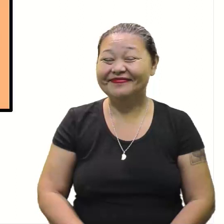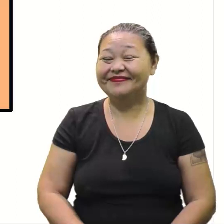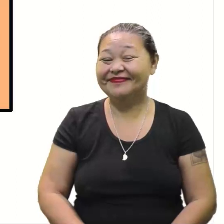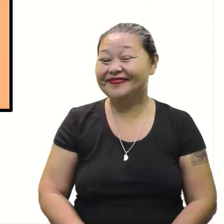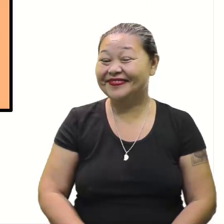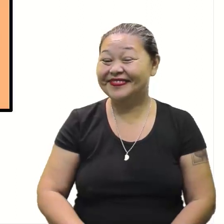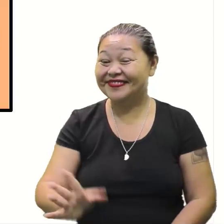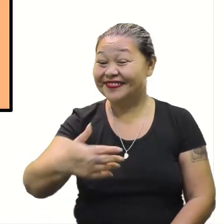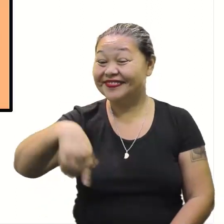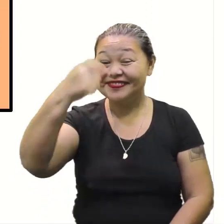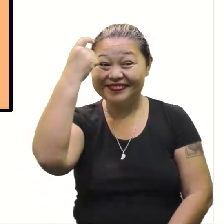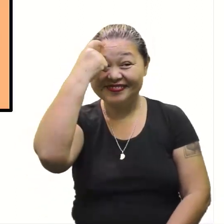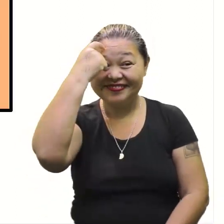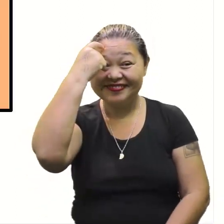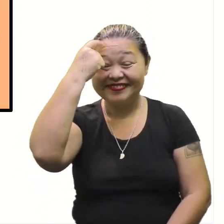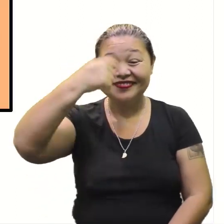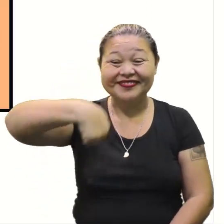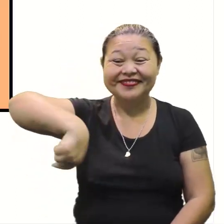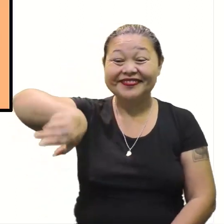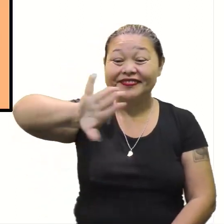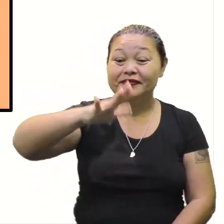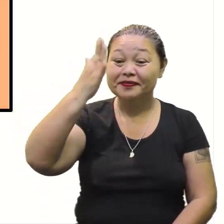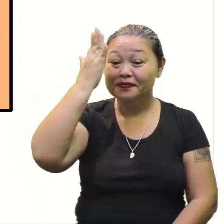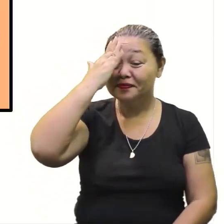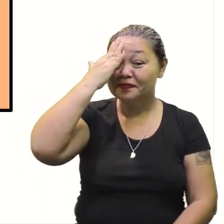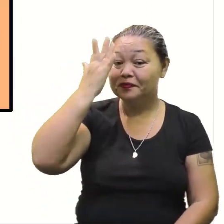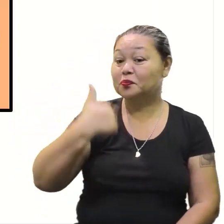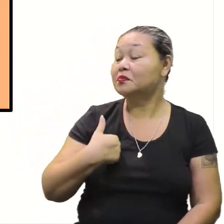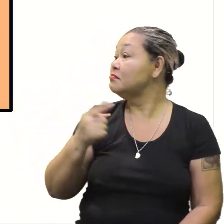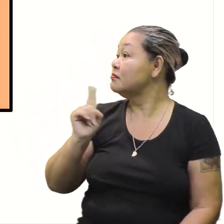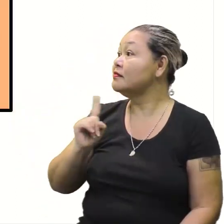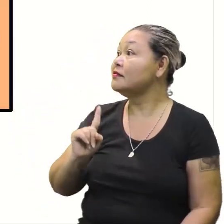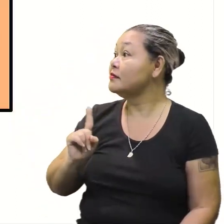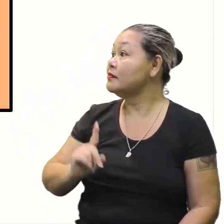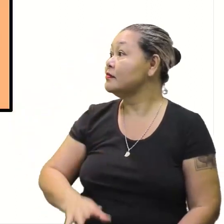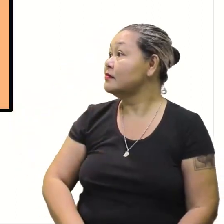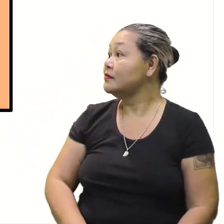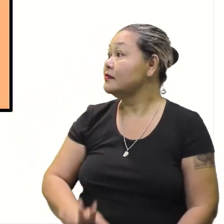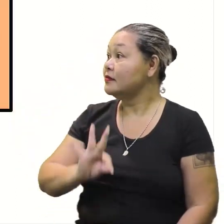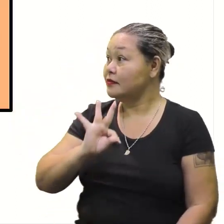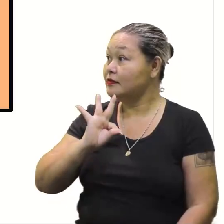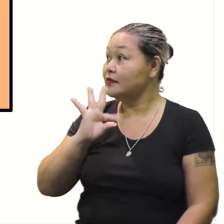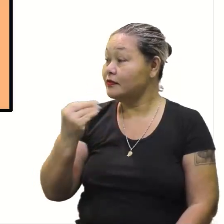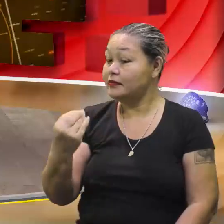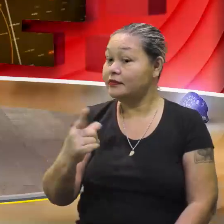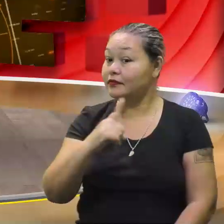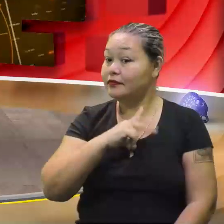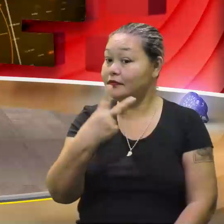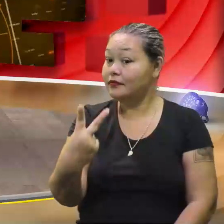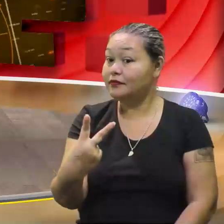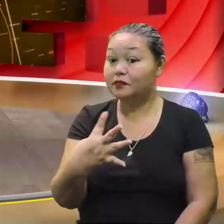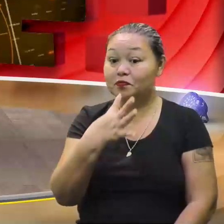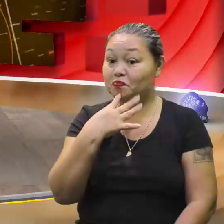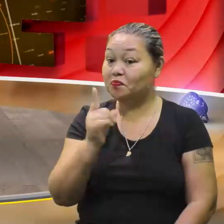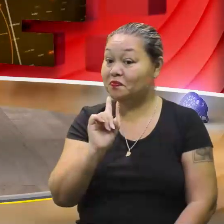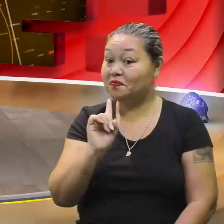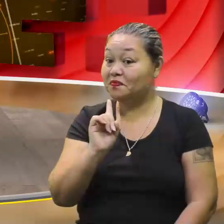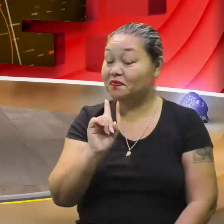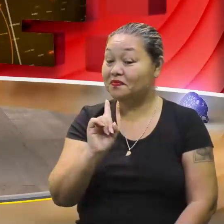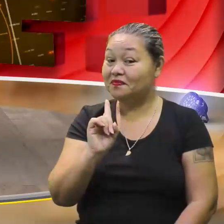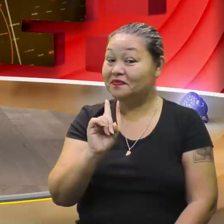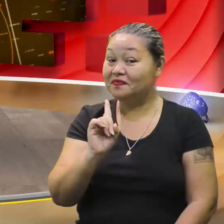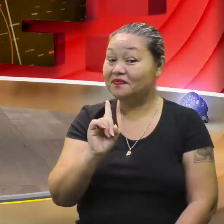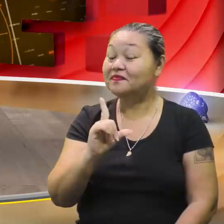Vamos lá, pensando, pensa, pensa. Sabe essa, professora Aldelina? Todos têm 2. Não conhecia essa, né? Essa é nova.